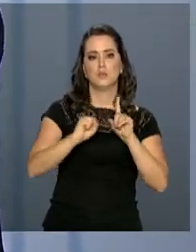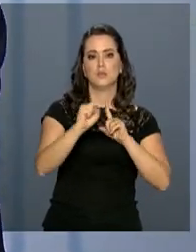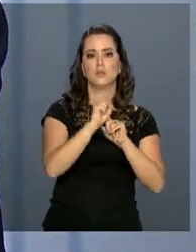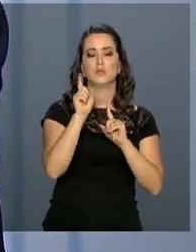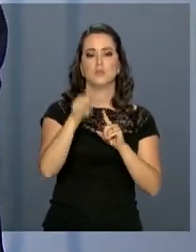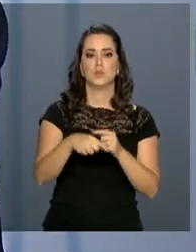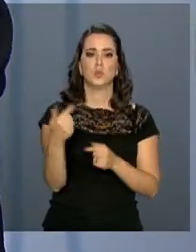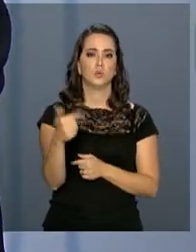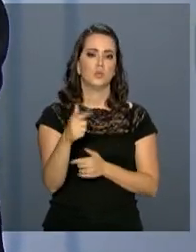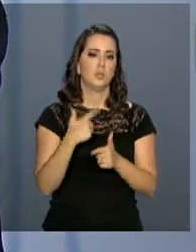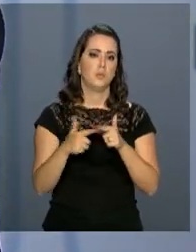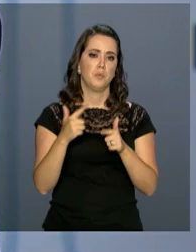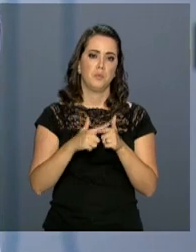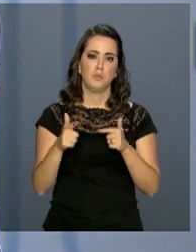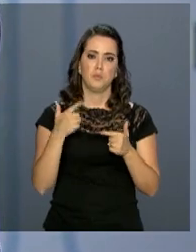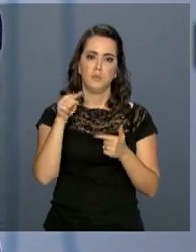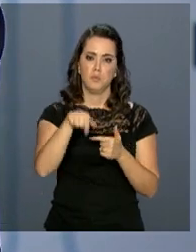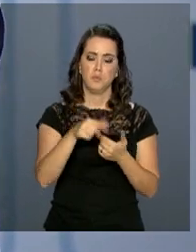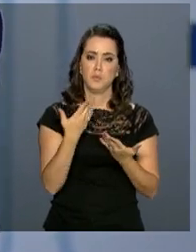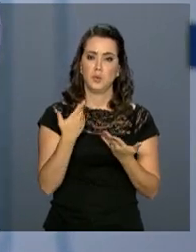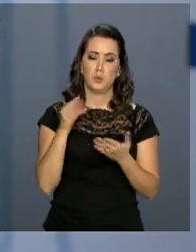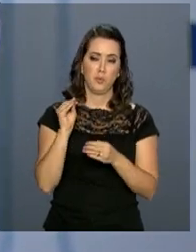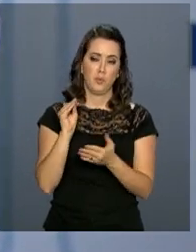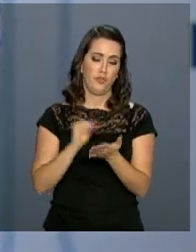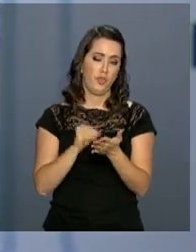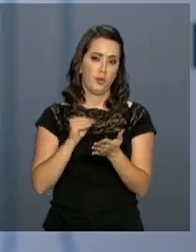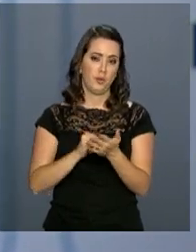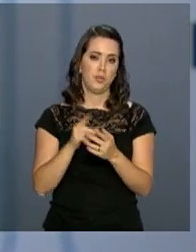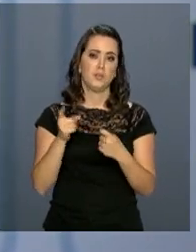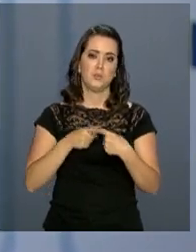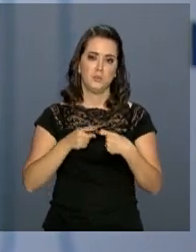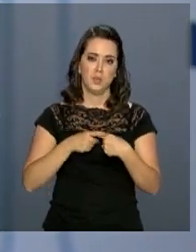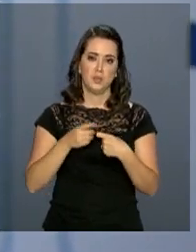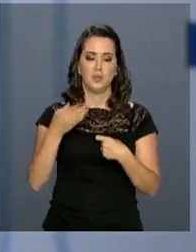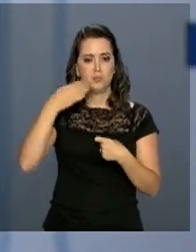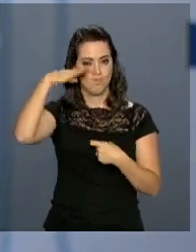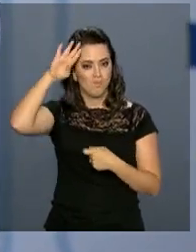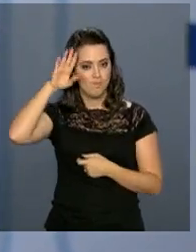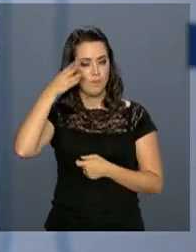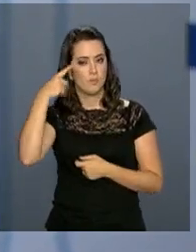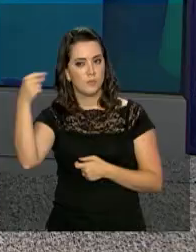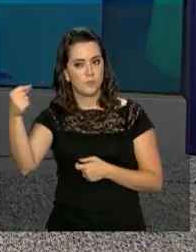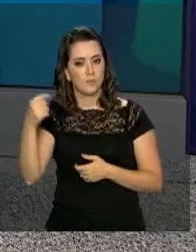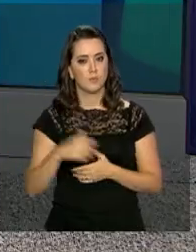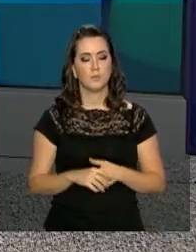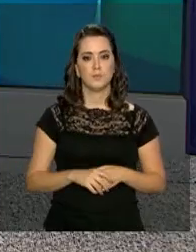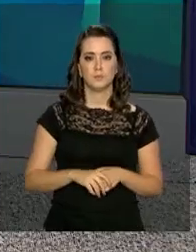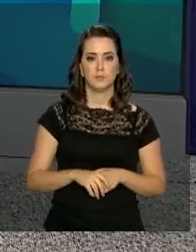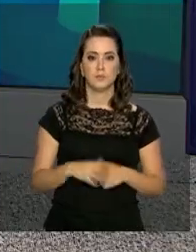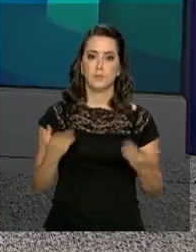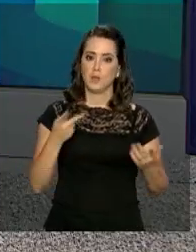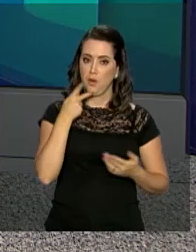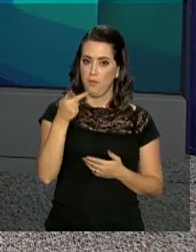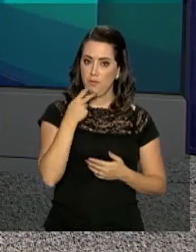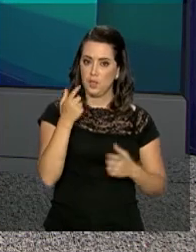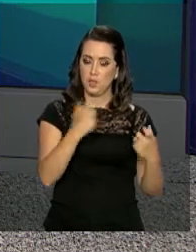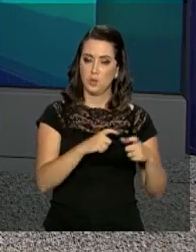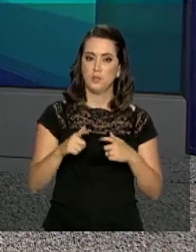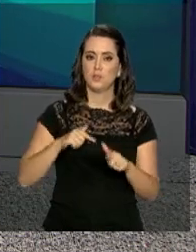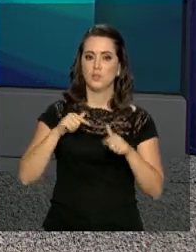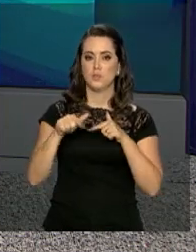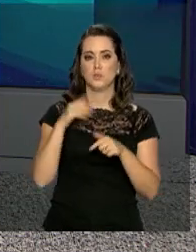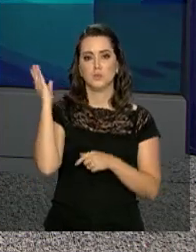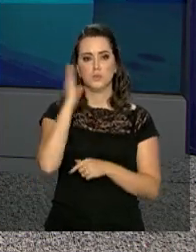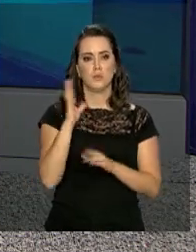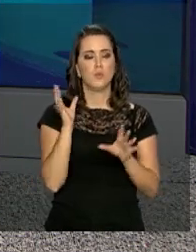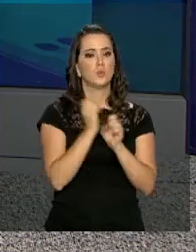não ficar desassistidas pelos médicos cubanos que estão de saída. E por falar em postos de